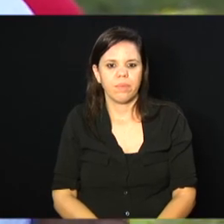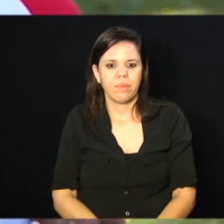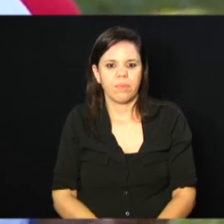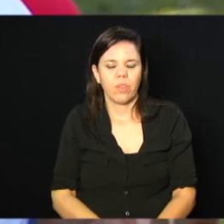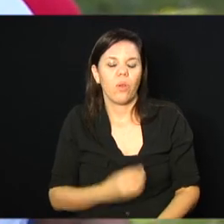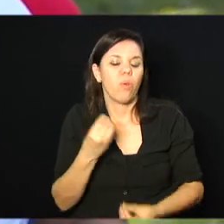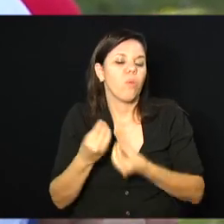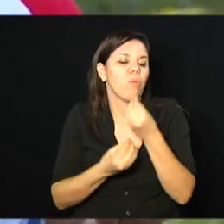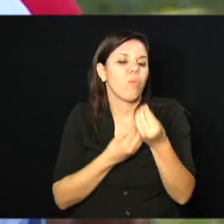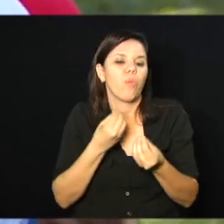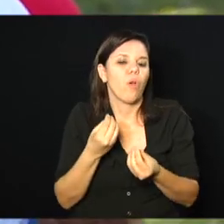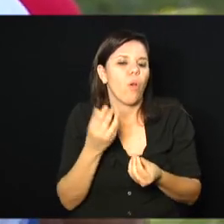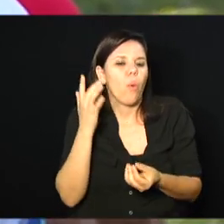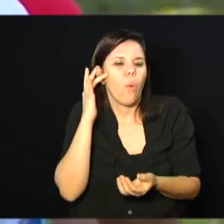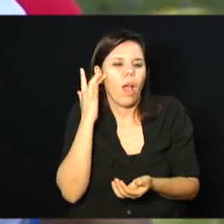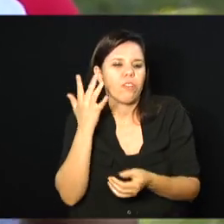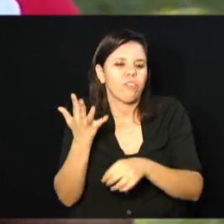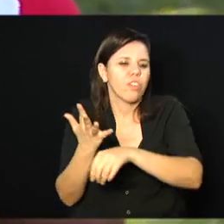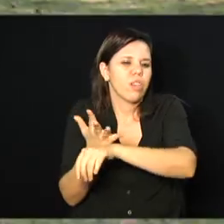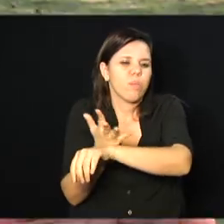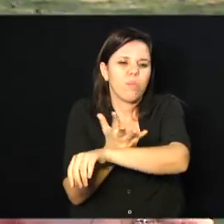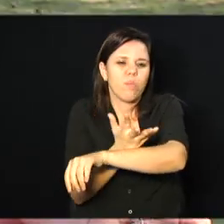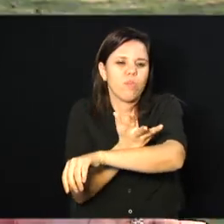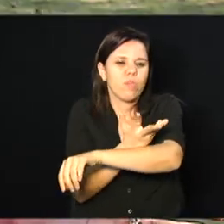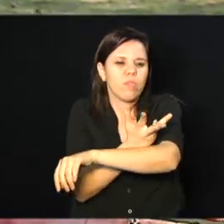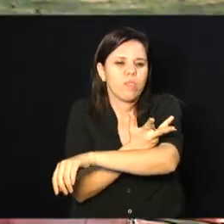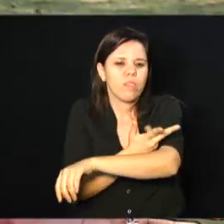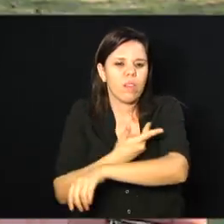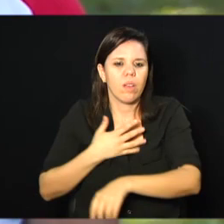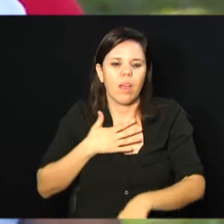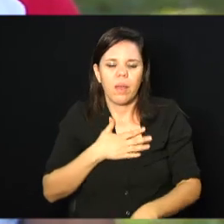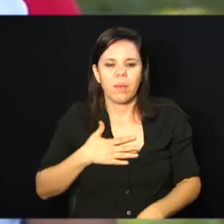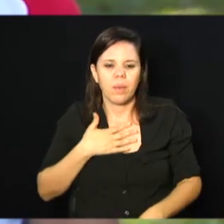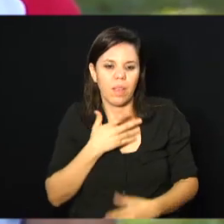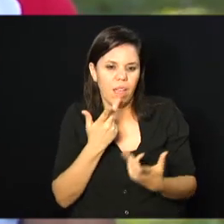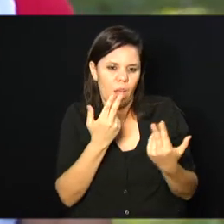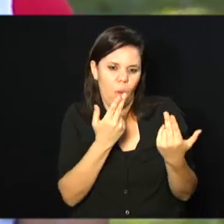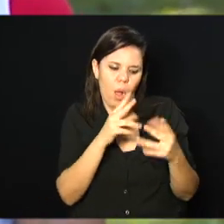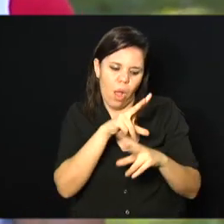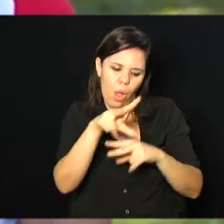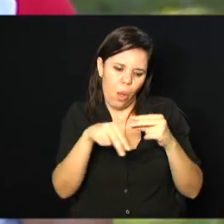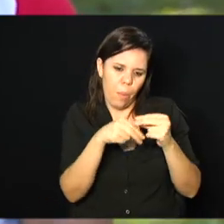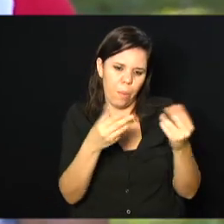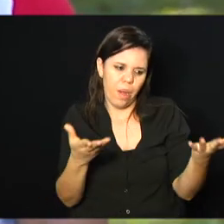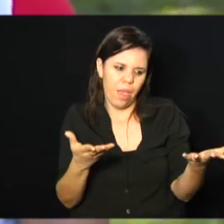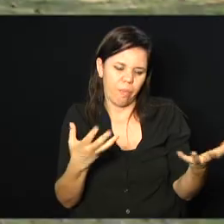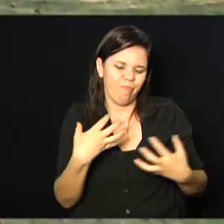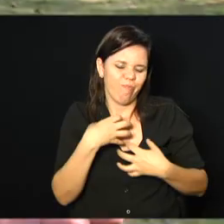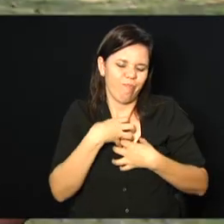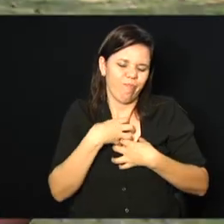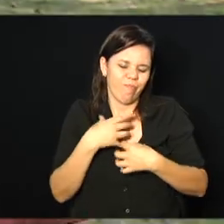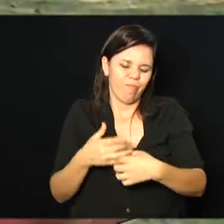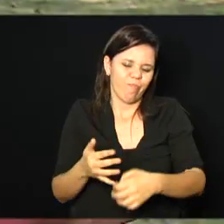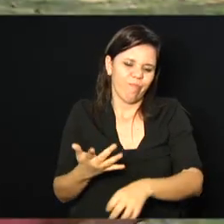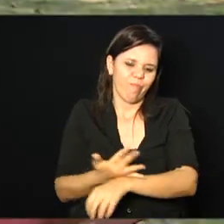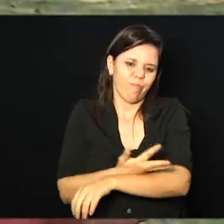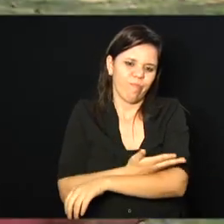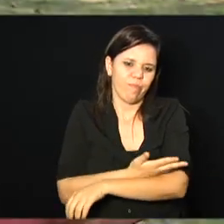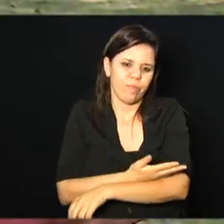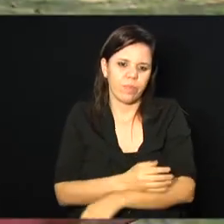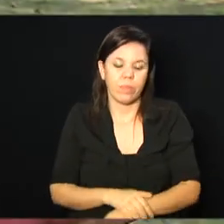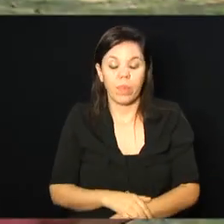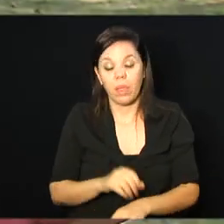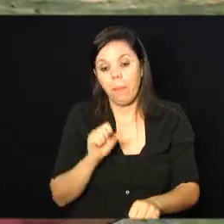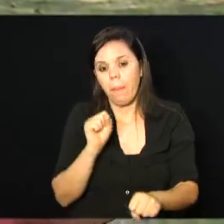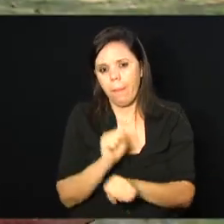que, emoção ou prazer de relação... prêmio está aí, né? Esse é o prêmio, né? Esse é o prêmio. A gente vai dar uma pausinha